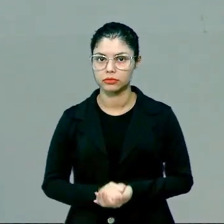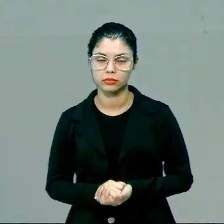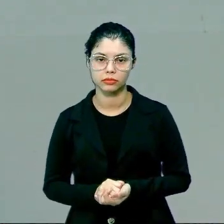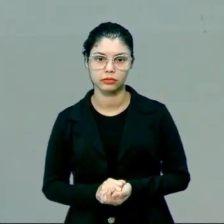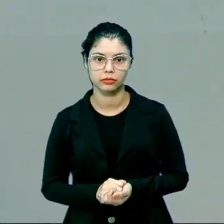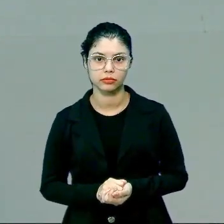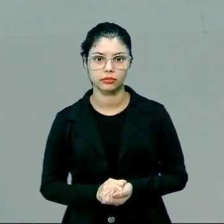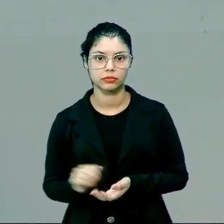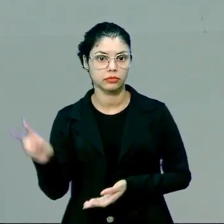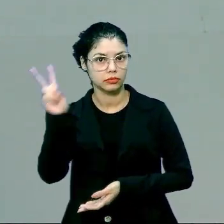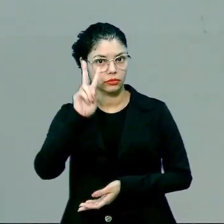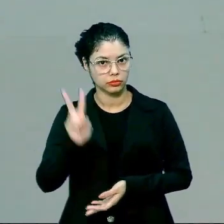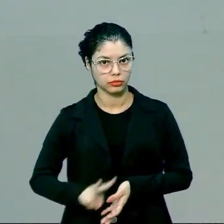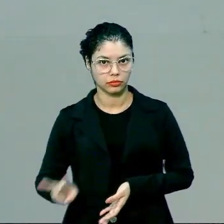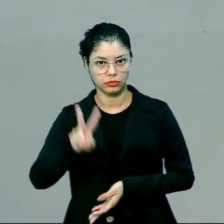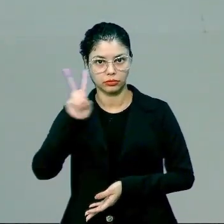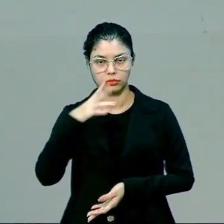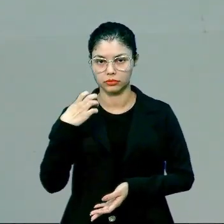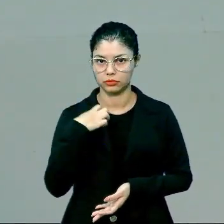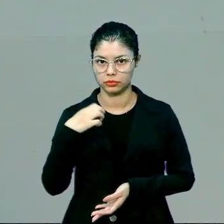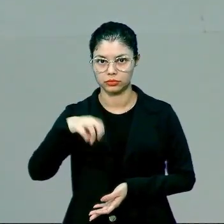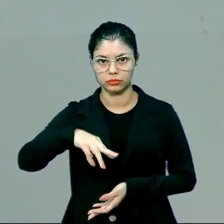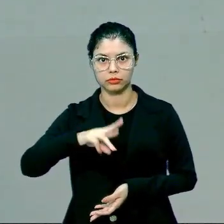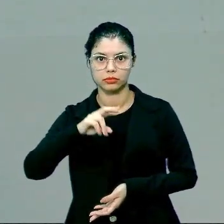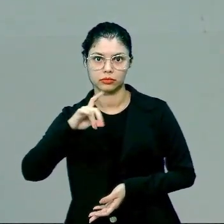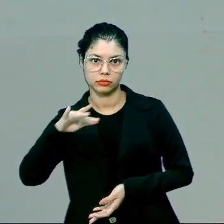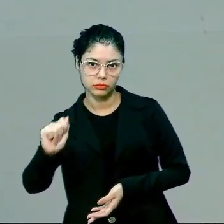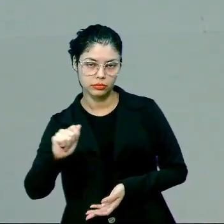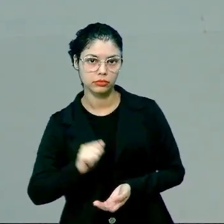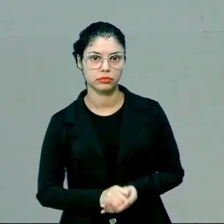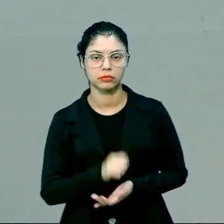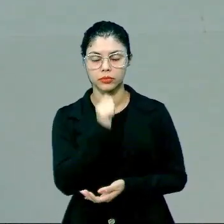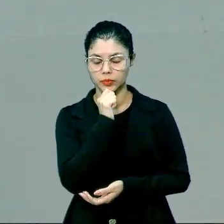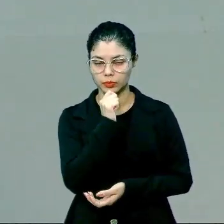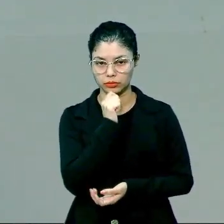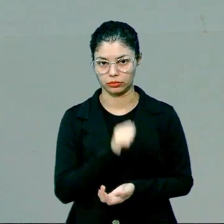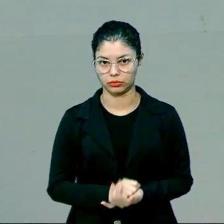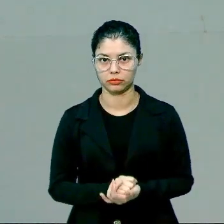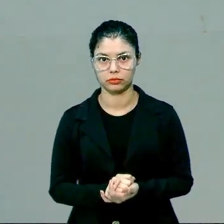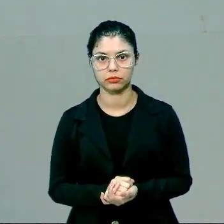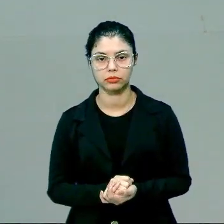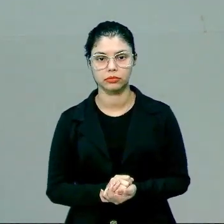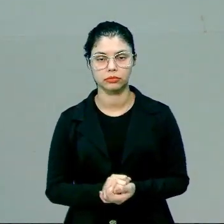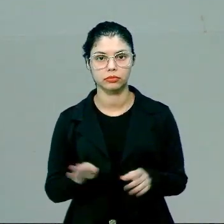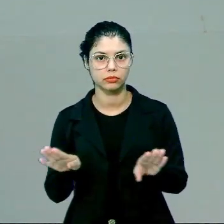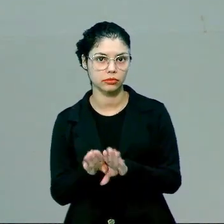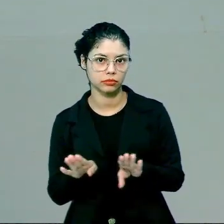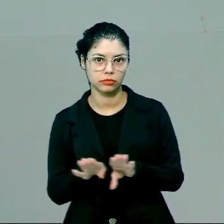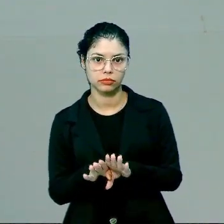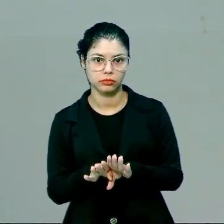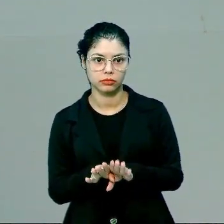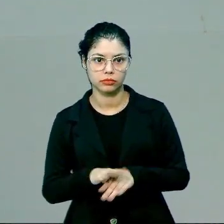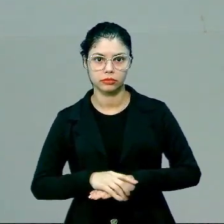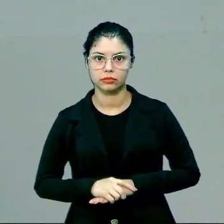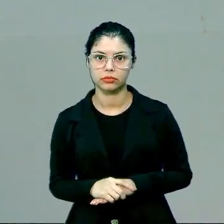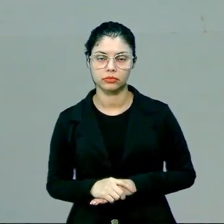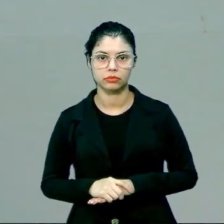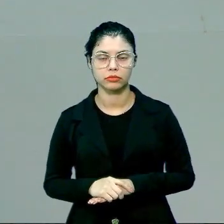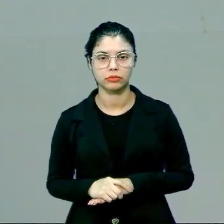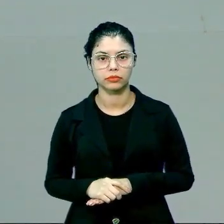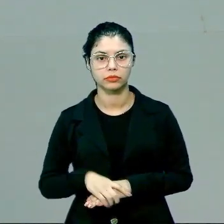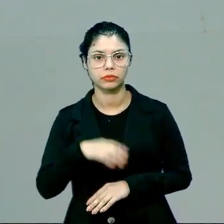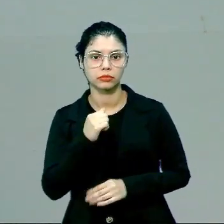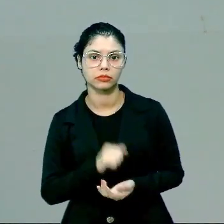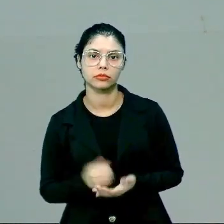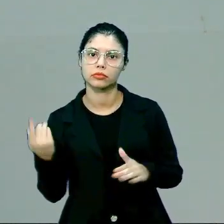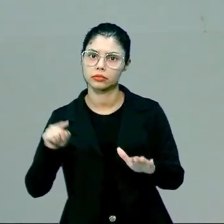patriarcalismo é um valor ético e moral em que toda a sociedade se pautou ao longo da história inteira. Então, isso